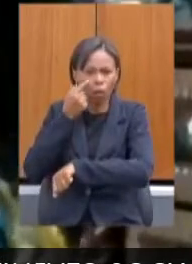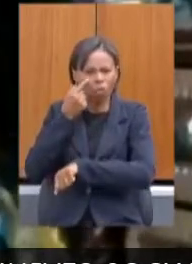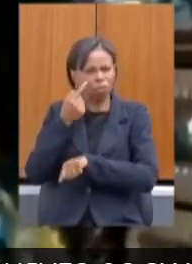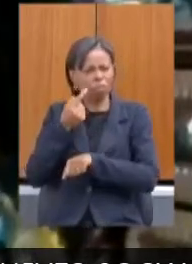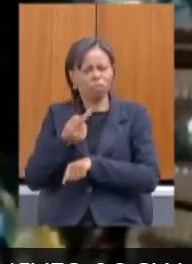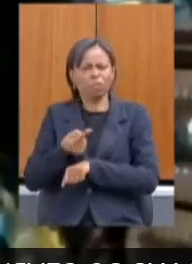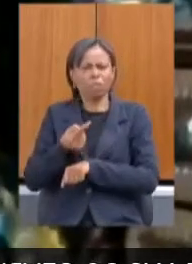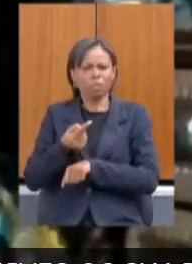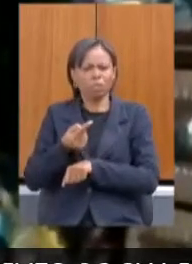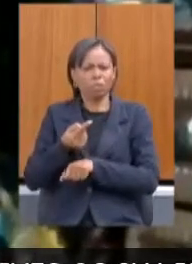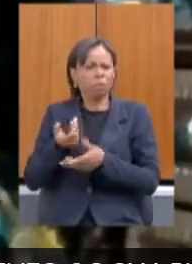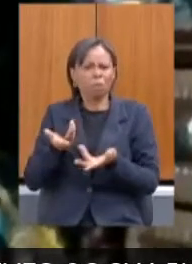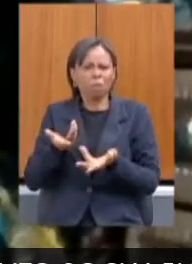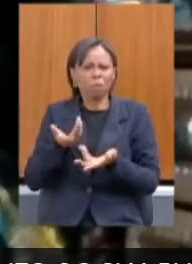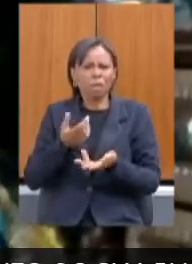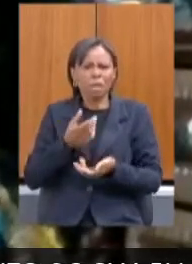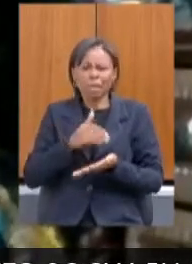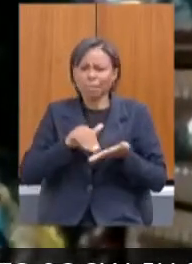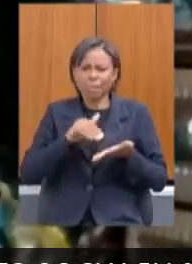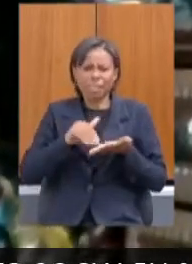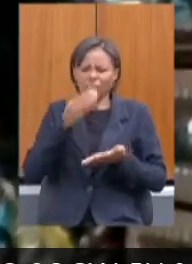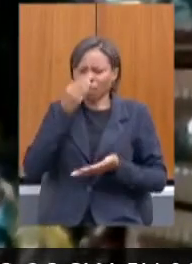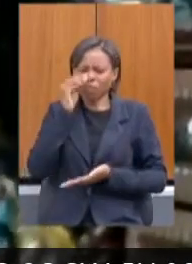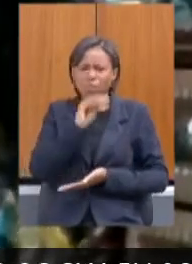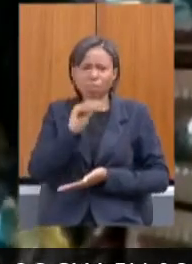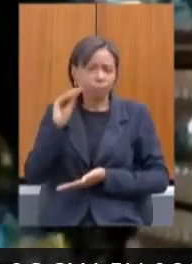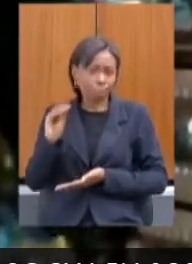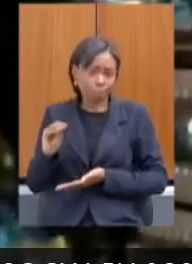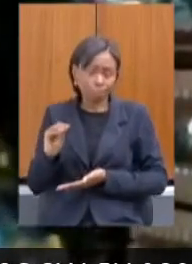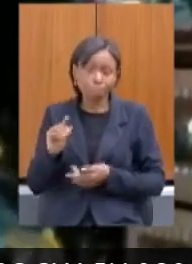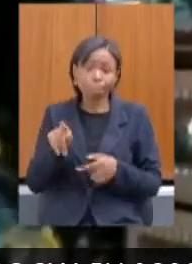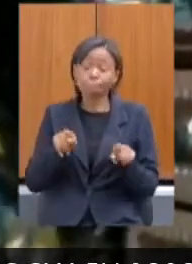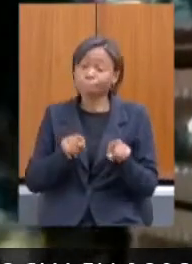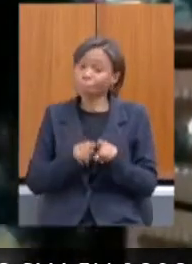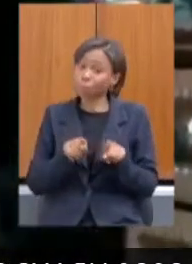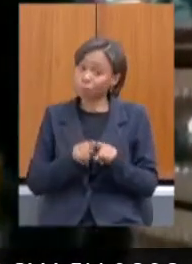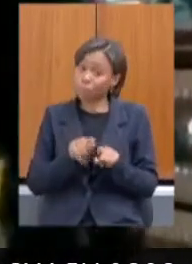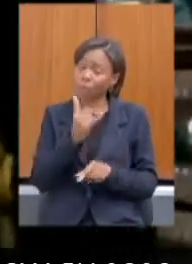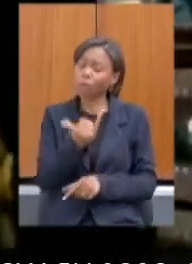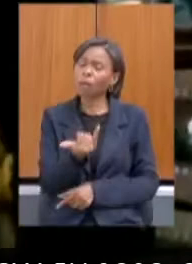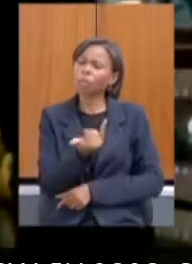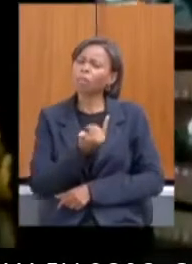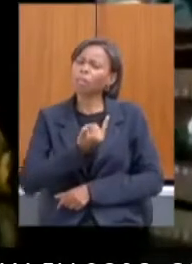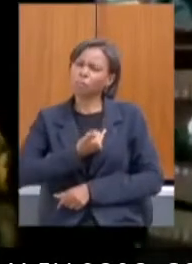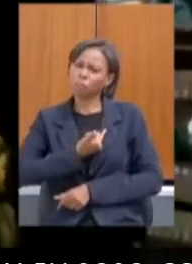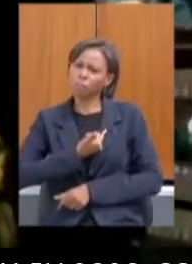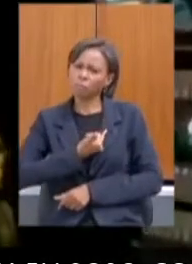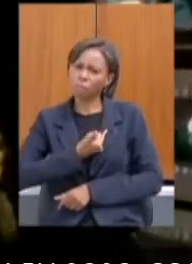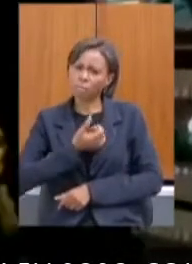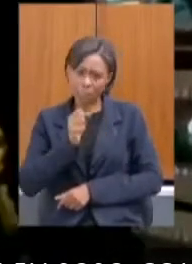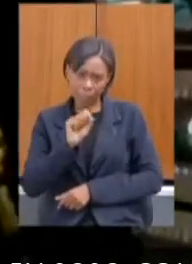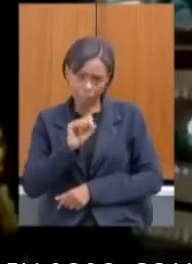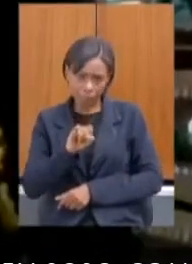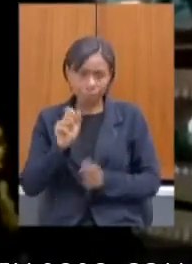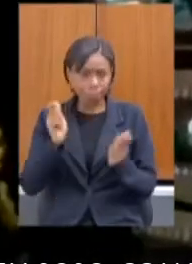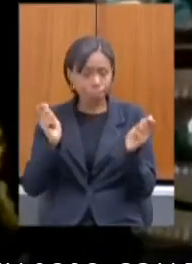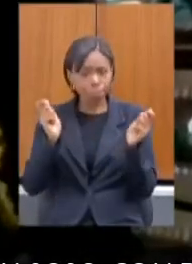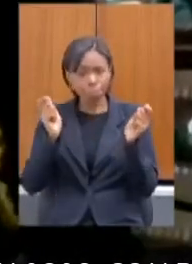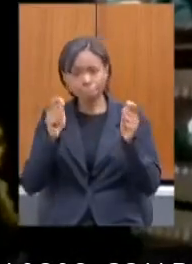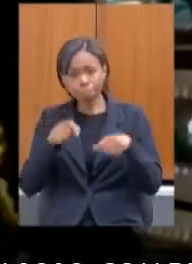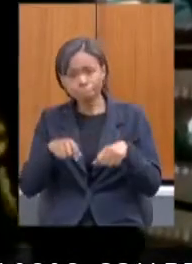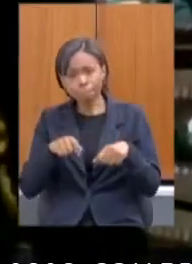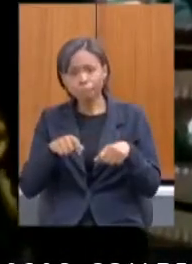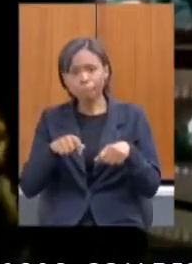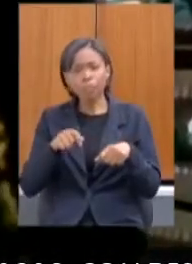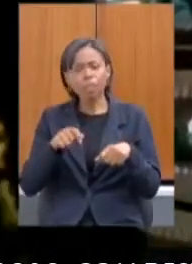dessas pautas pela CEDESI, mas eu queria ouvir também, secretária, se é possível a